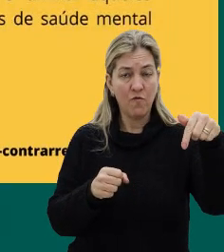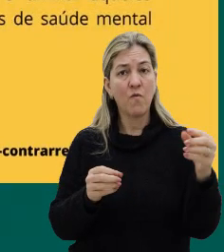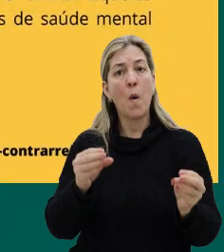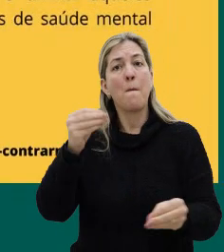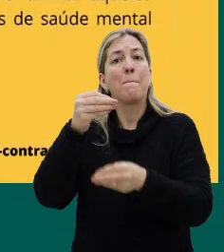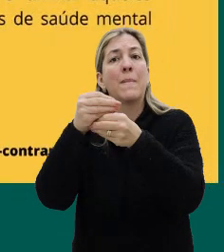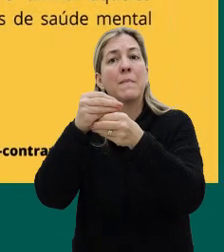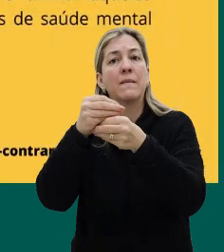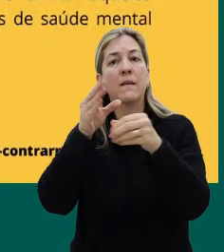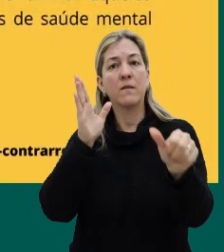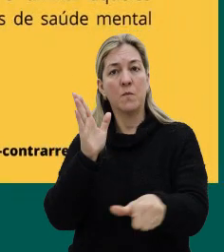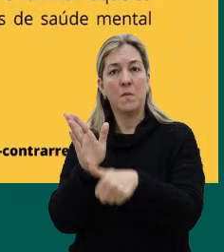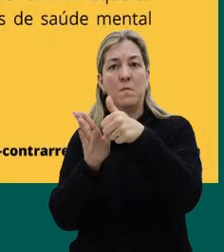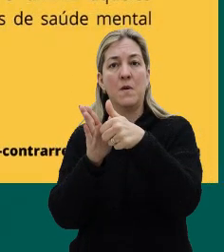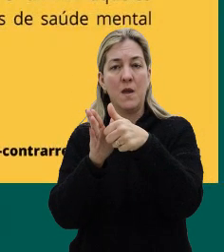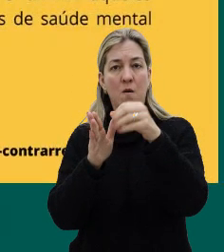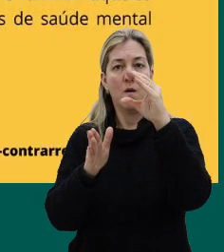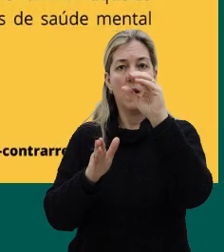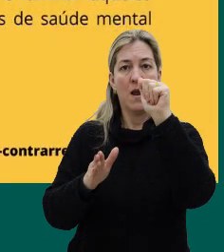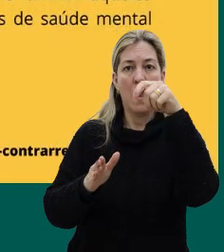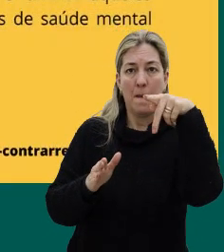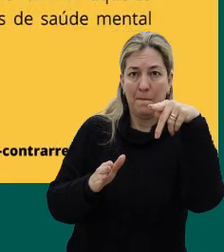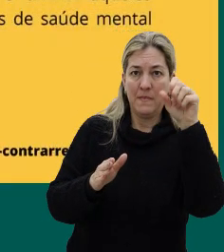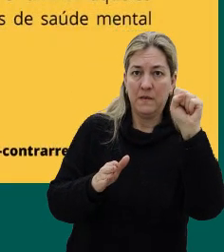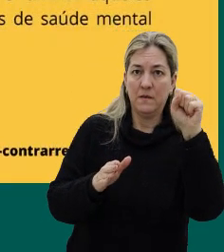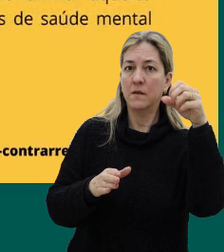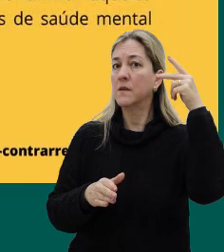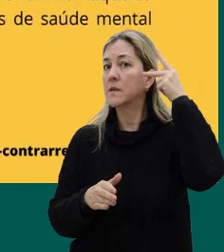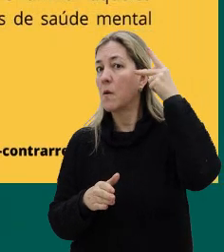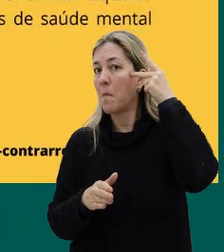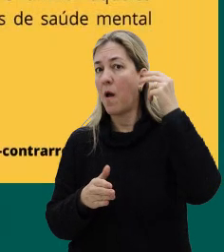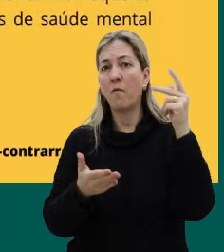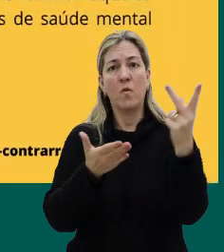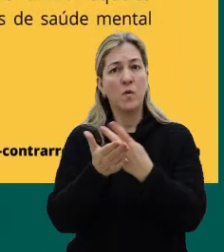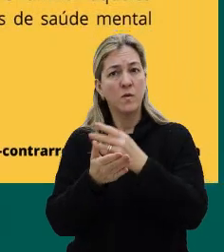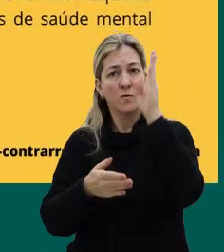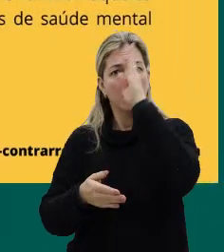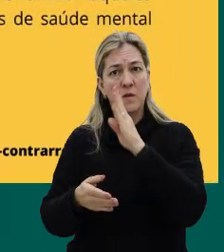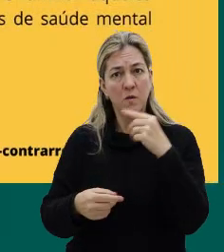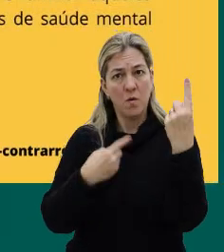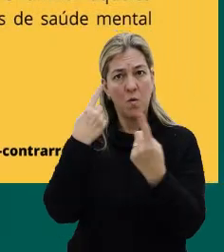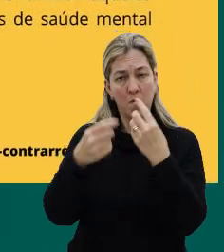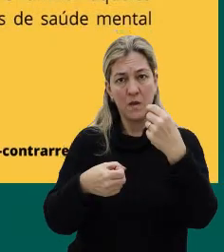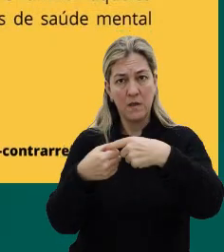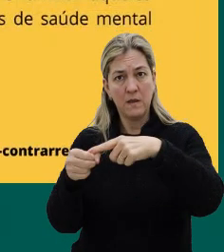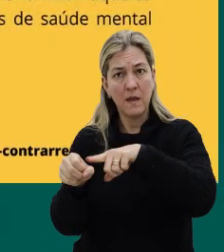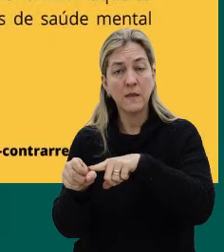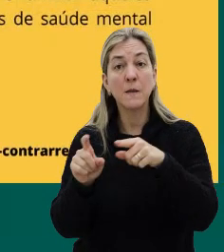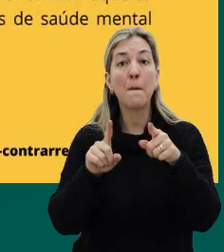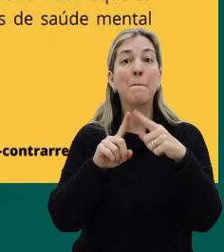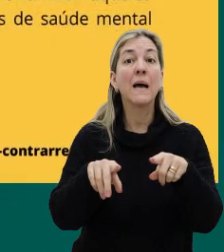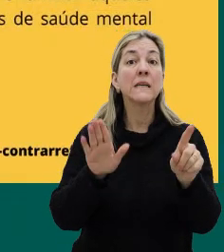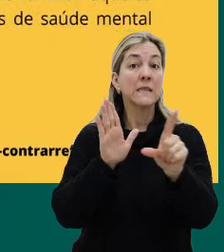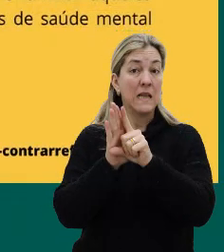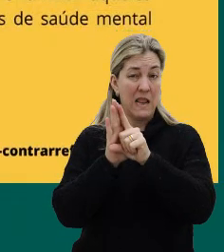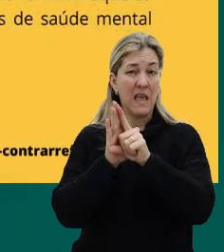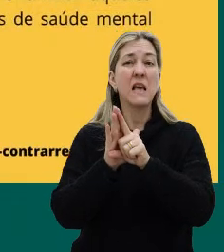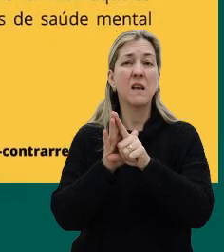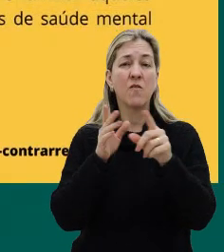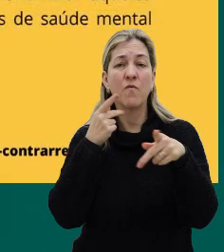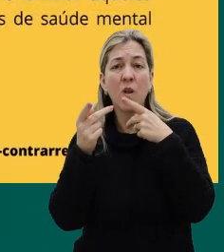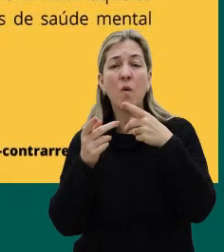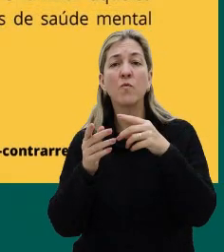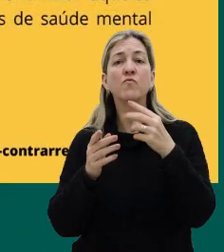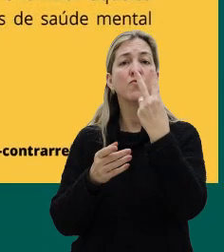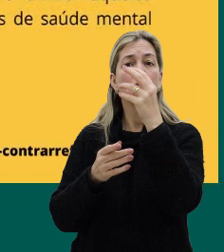Paulo. Só que, desde lá, eles foram acontecendo no Brasil, em algumas cidades, mas só a partir da lei, né, essa lei que a gente falou agora,